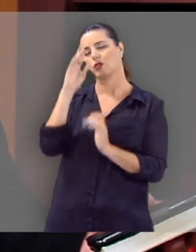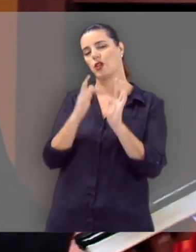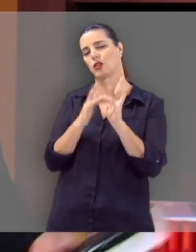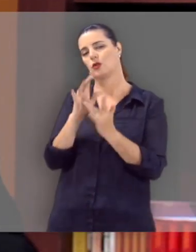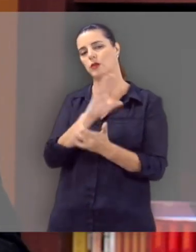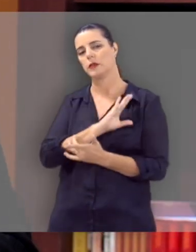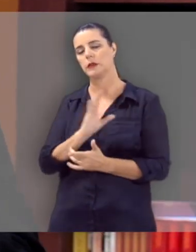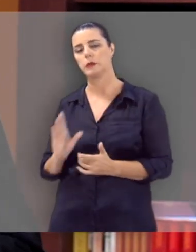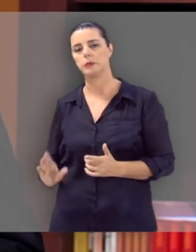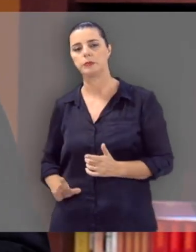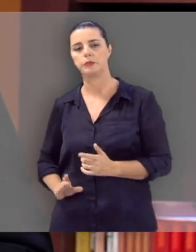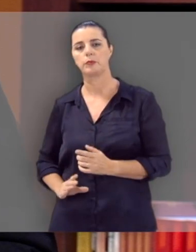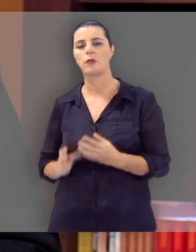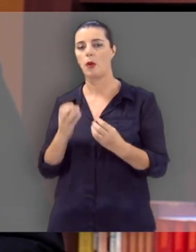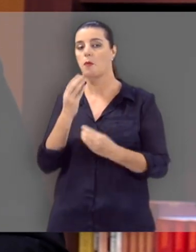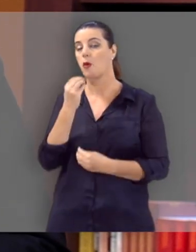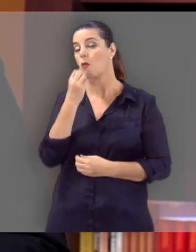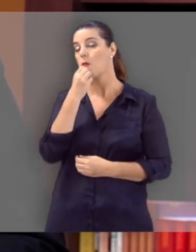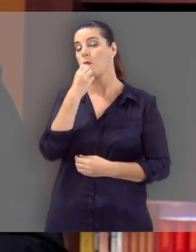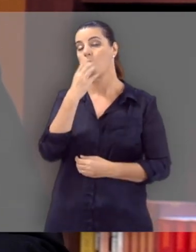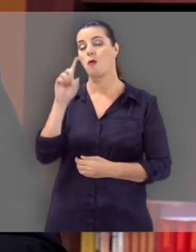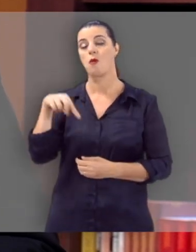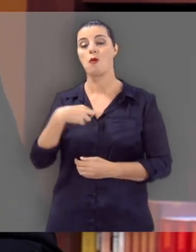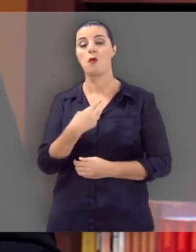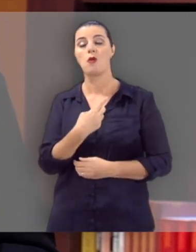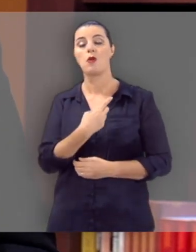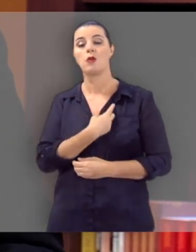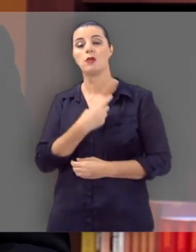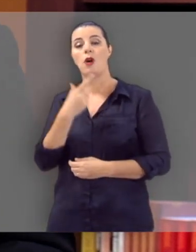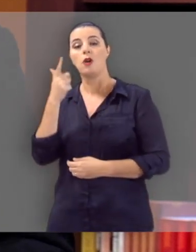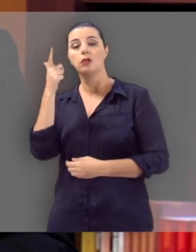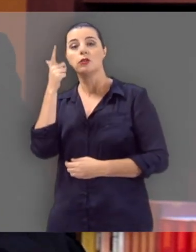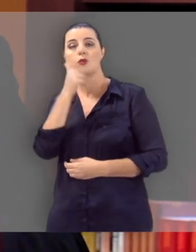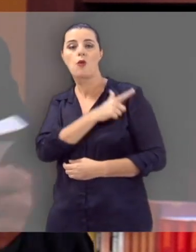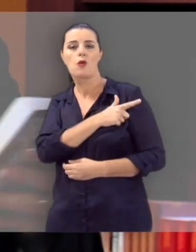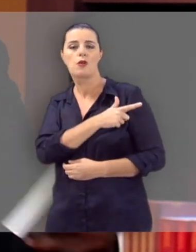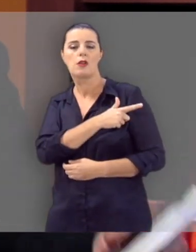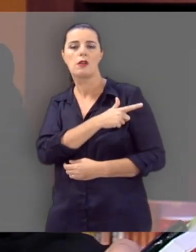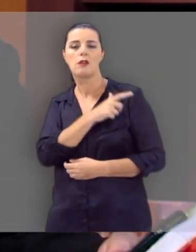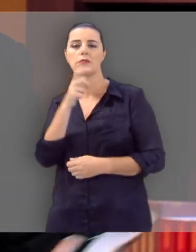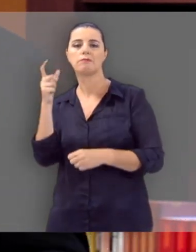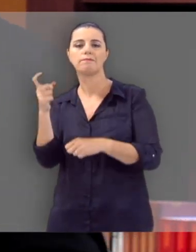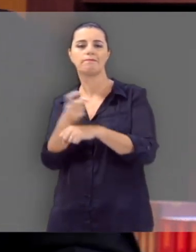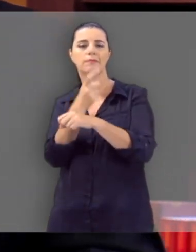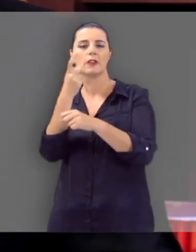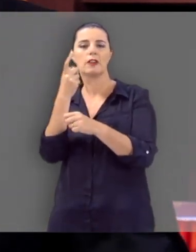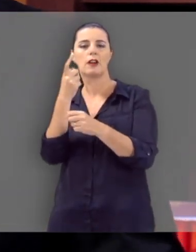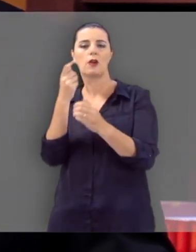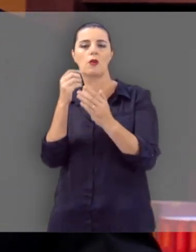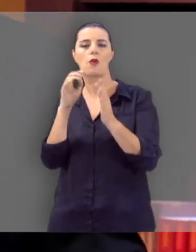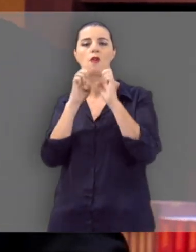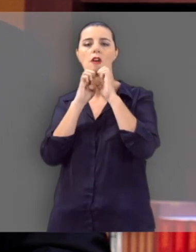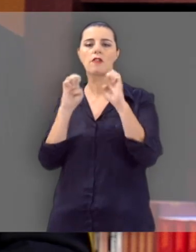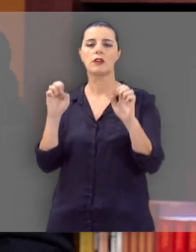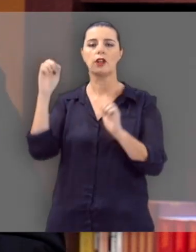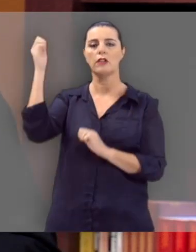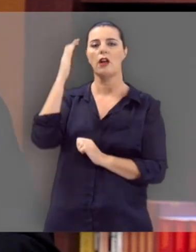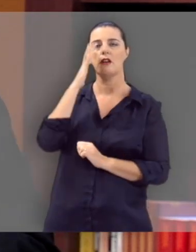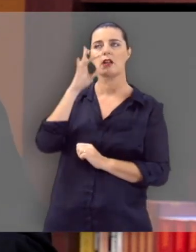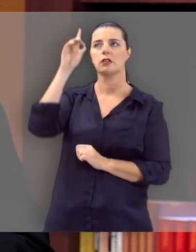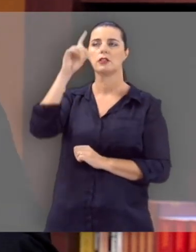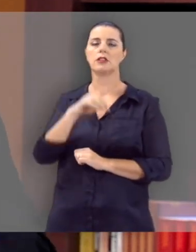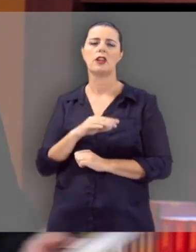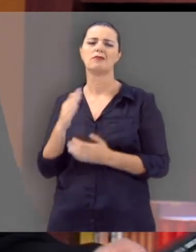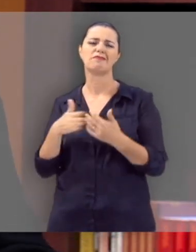encontro com o Senhor Jesus Cristo. É muito bom quando nós somos alcançados com o evangelho da graça de Deus.